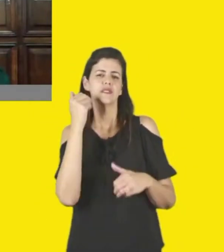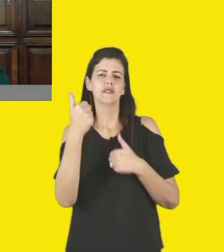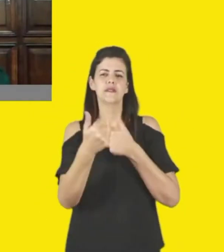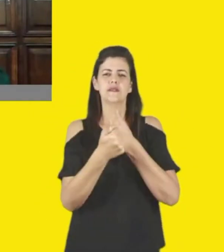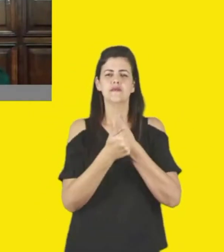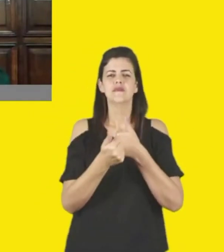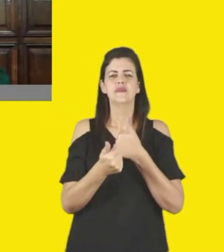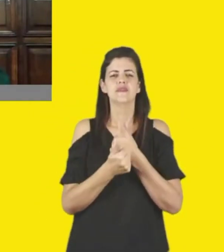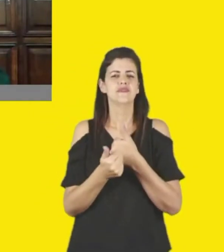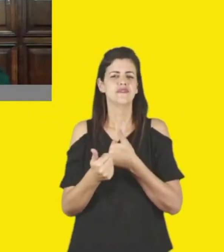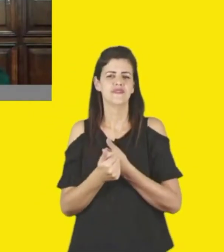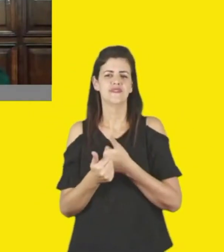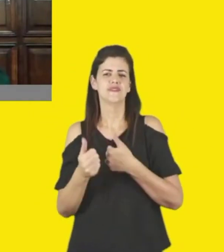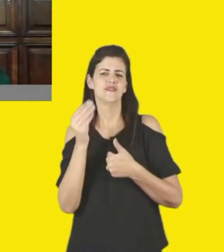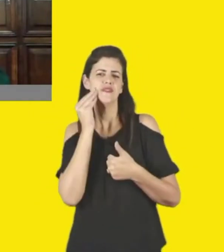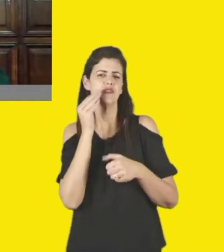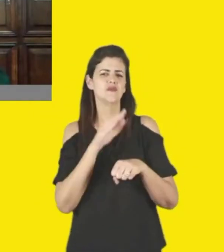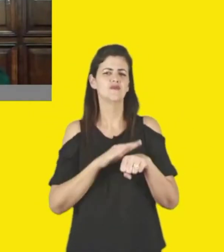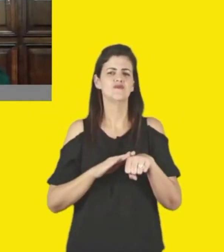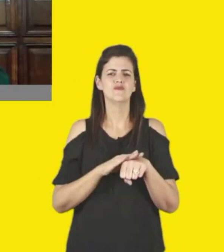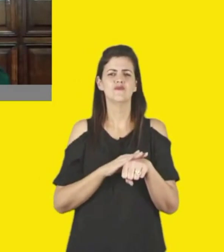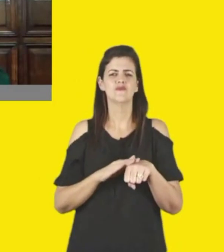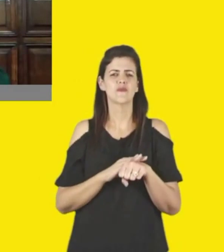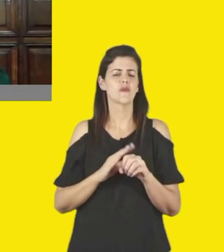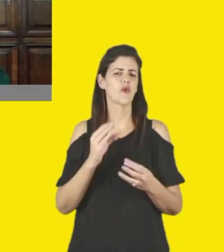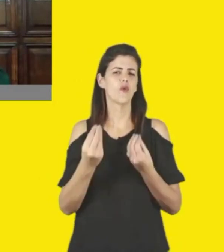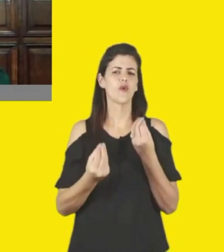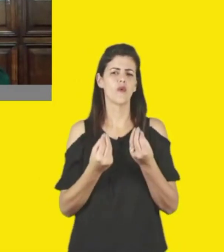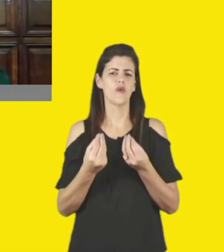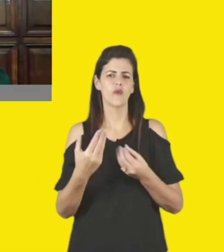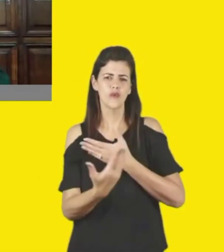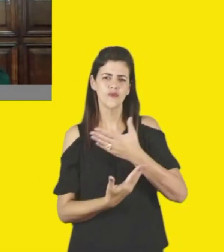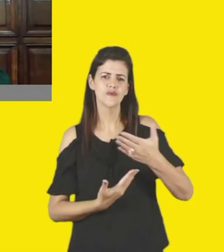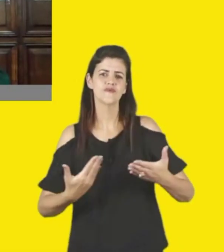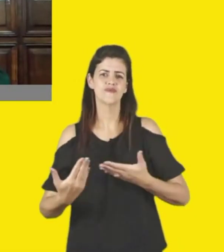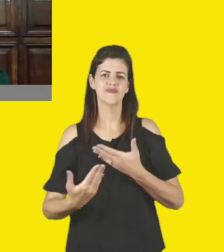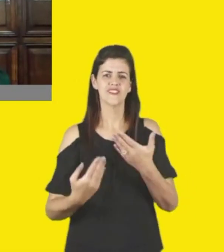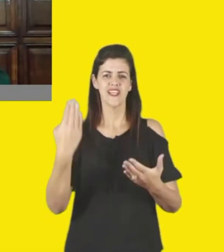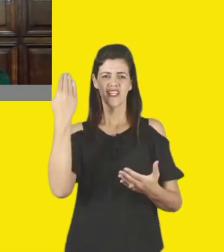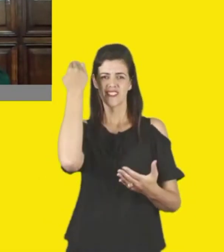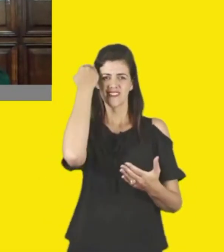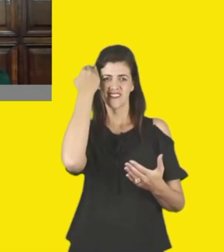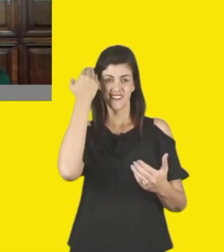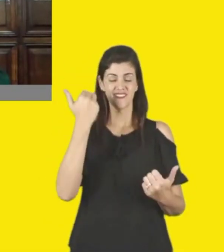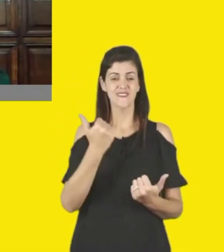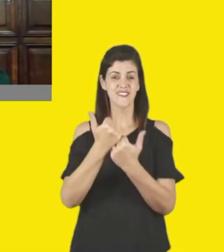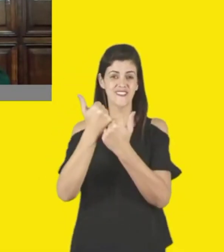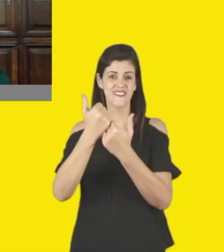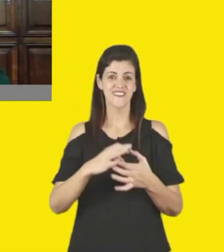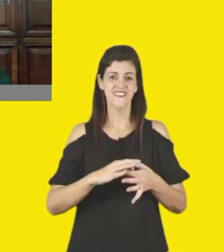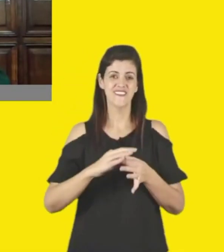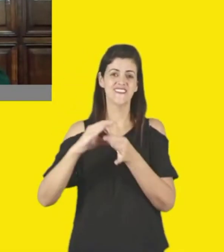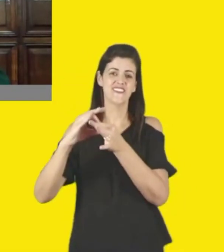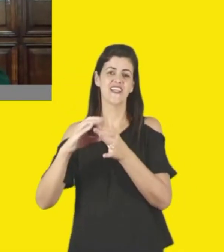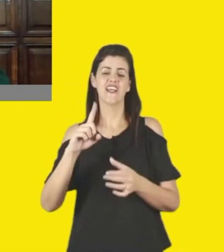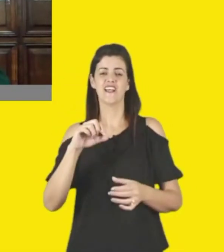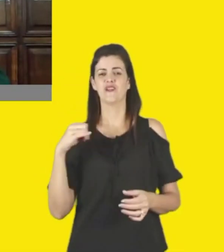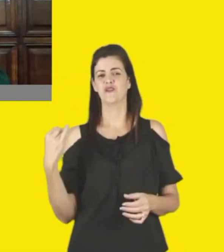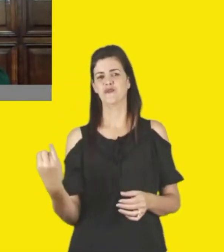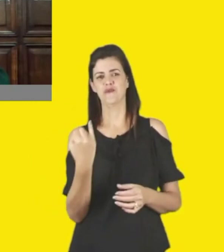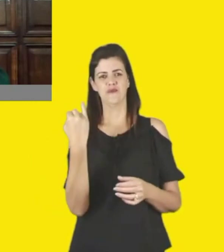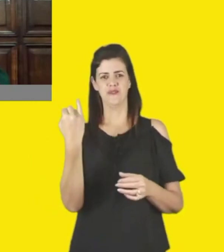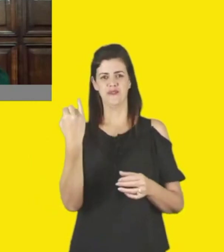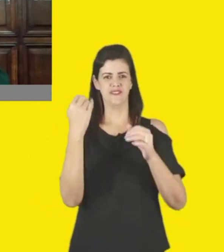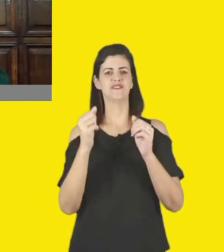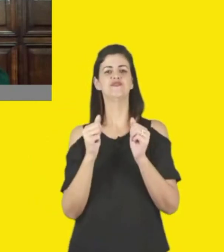como que a gente pode participar dessa troca e ter o Sesc parceiro, cumprindo essa missão importante que o Sesc tem,